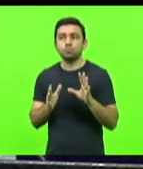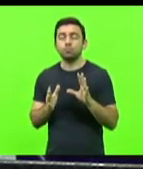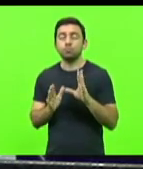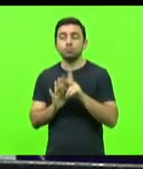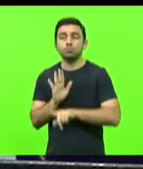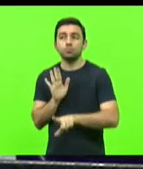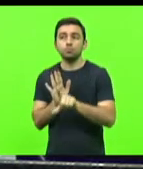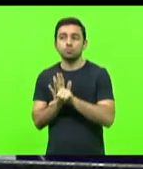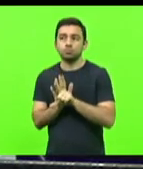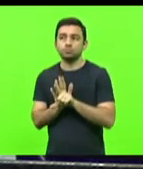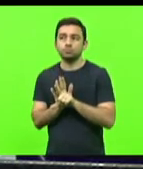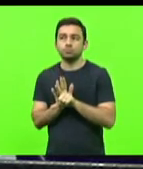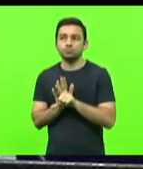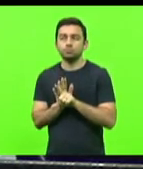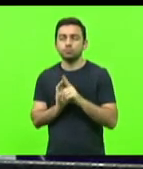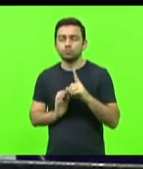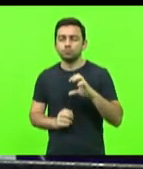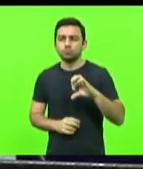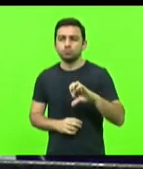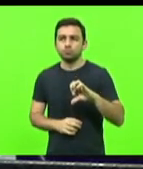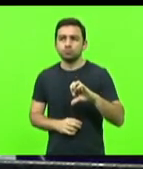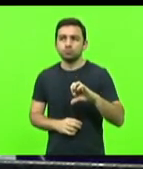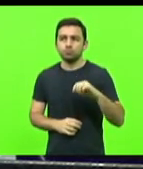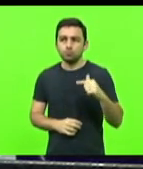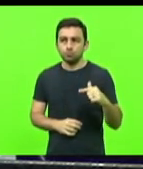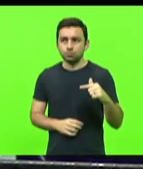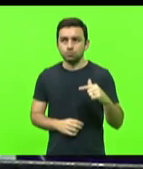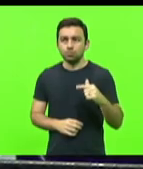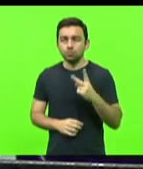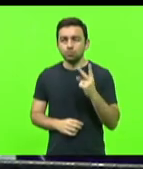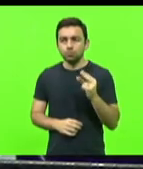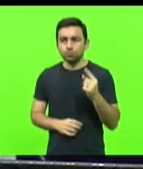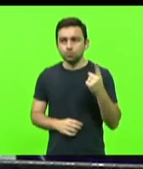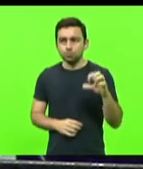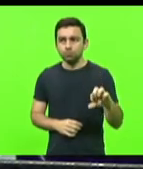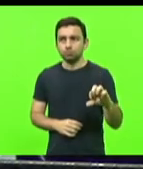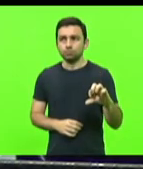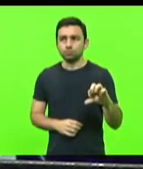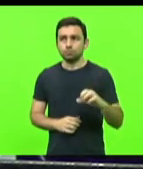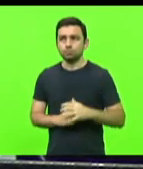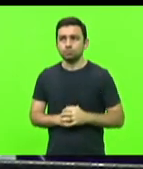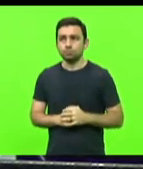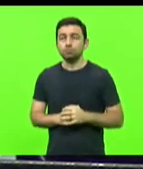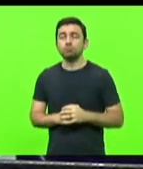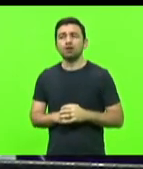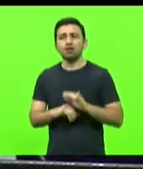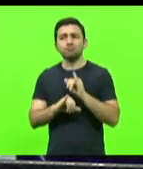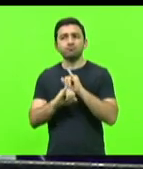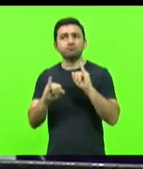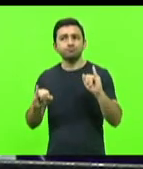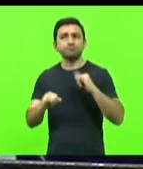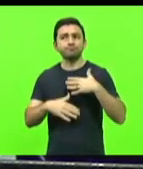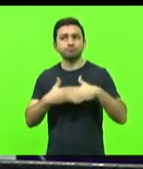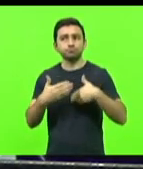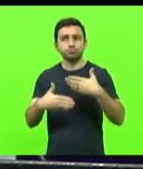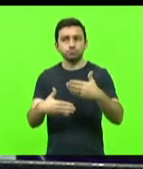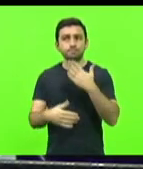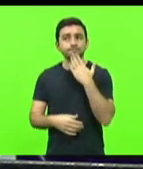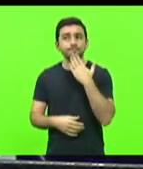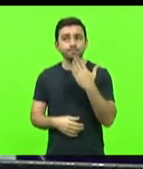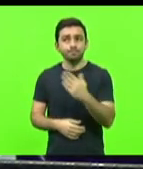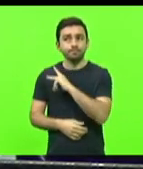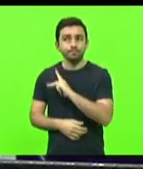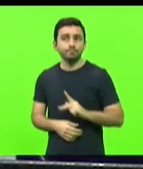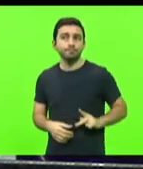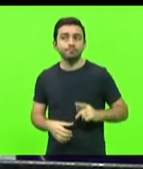lei número 197-2019, informou que encaminhará o pleito ao presidente da